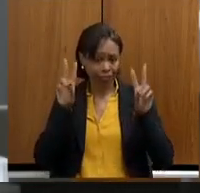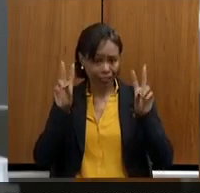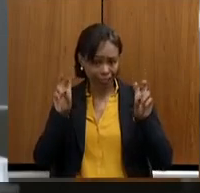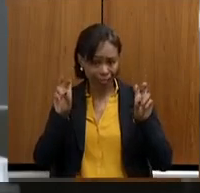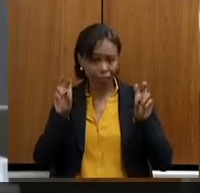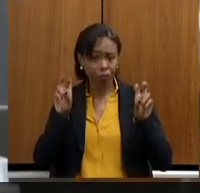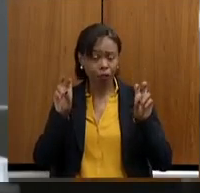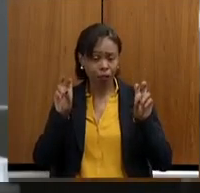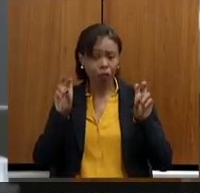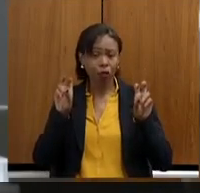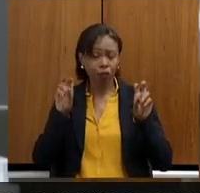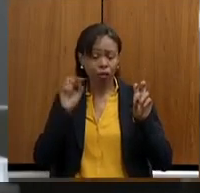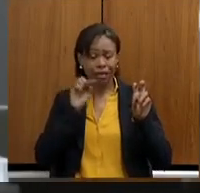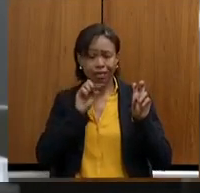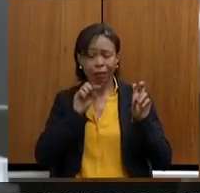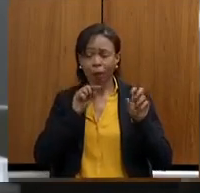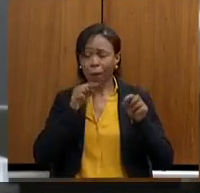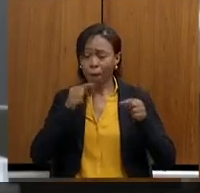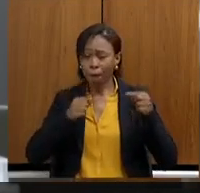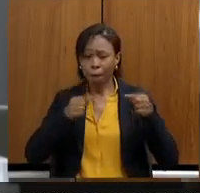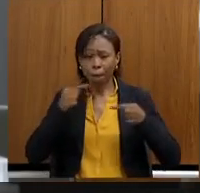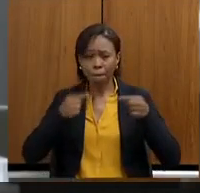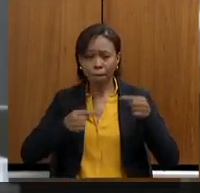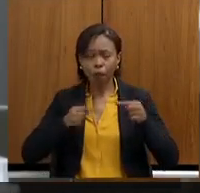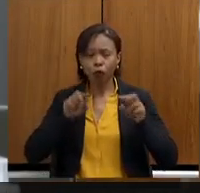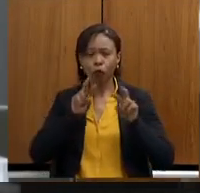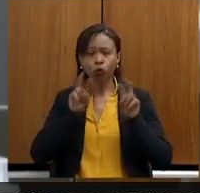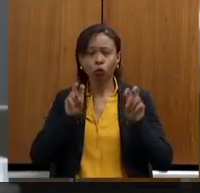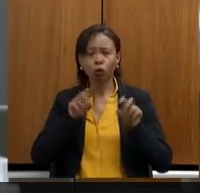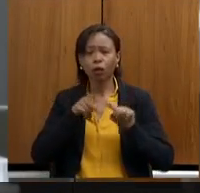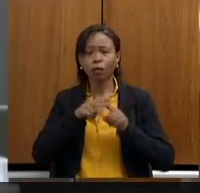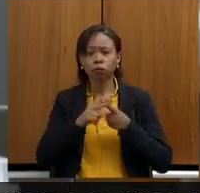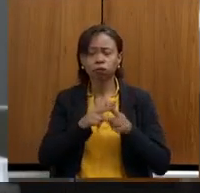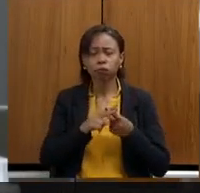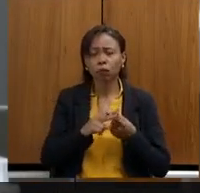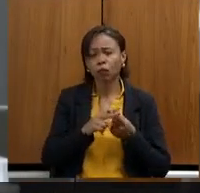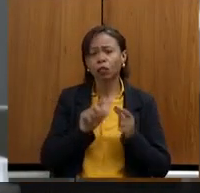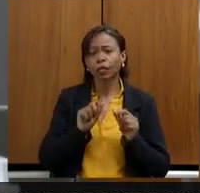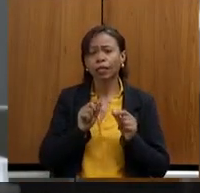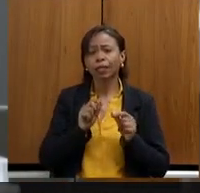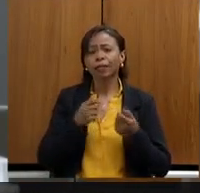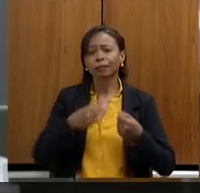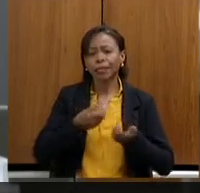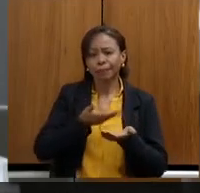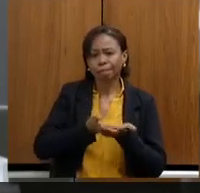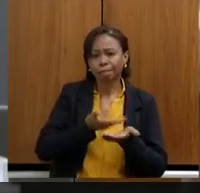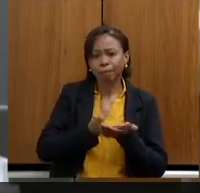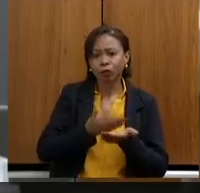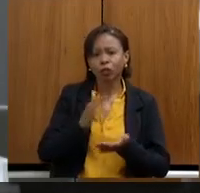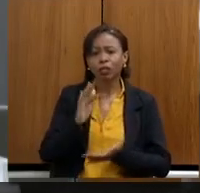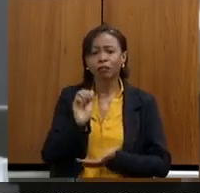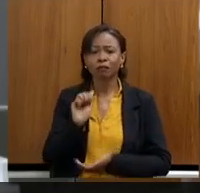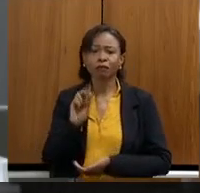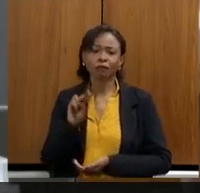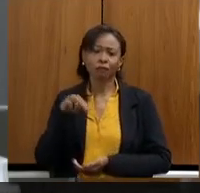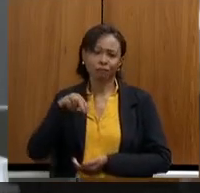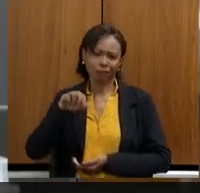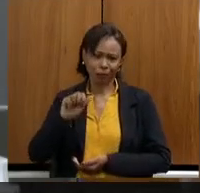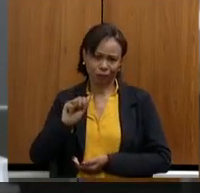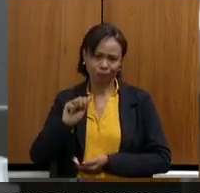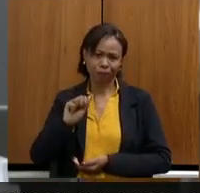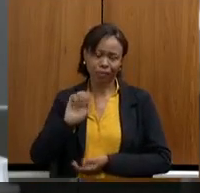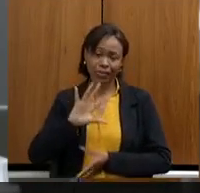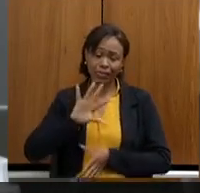discutido, a regulamentação das exigências de estudo de fauna no âmbito das intervenções